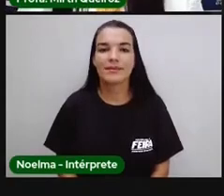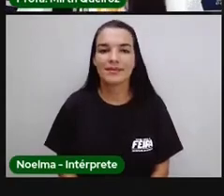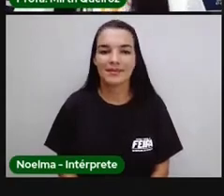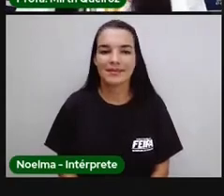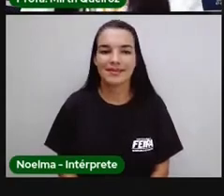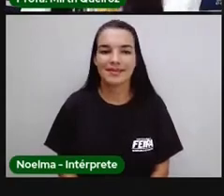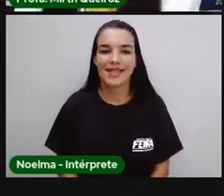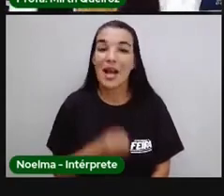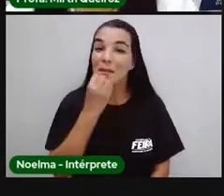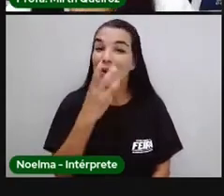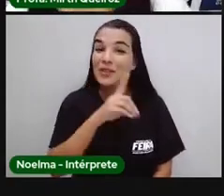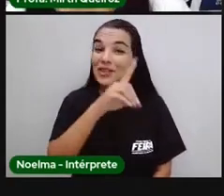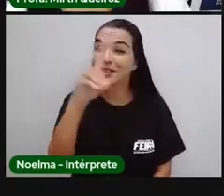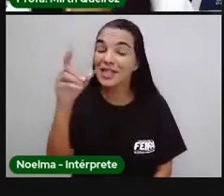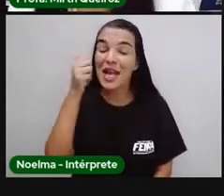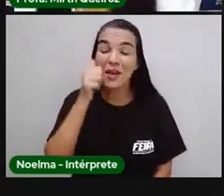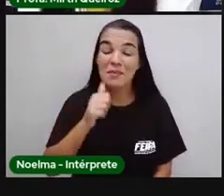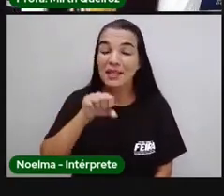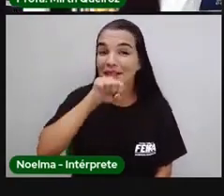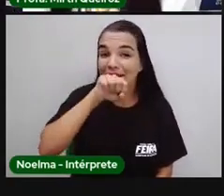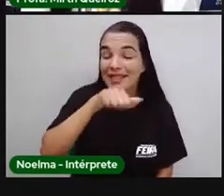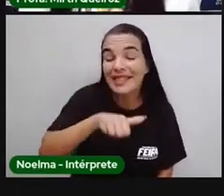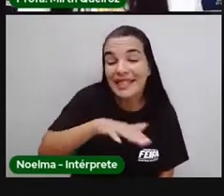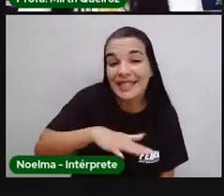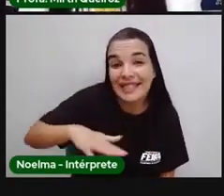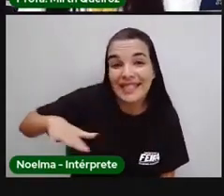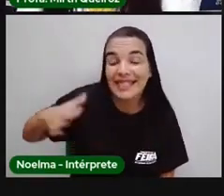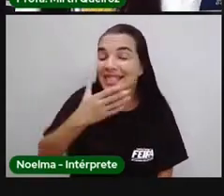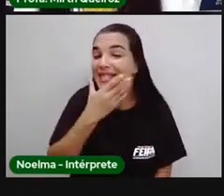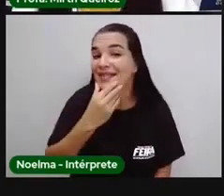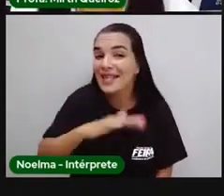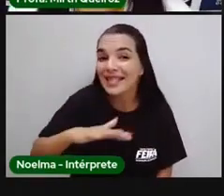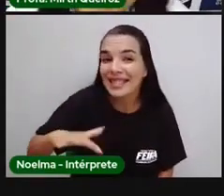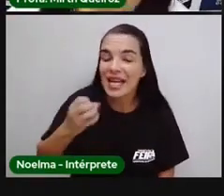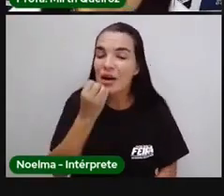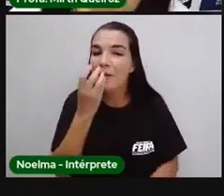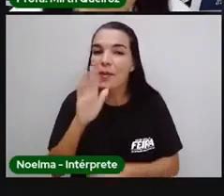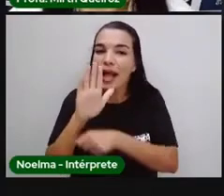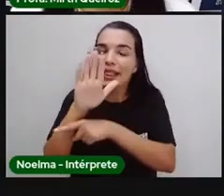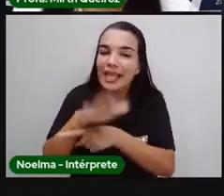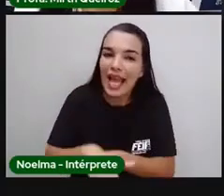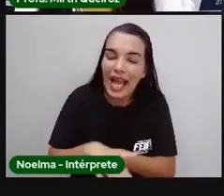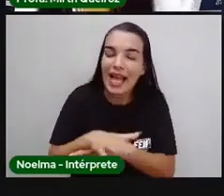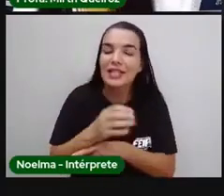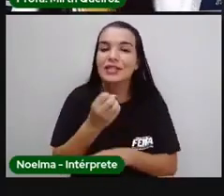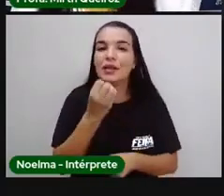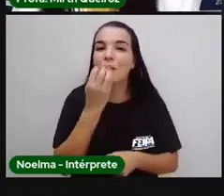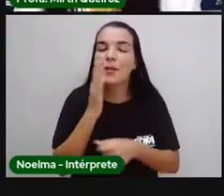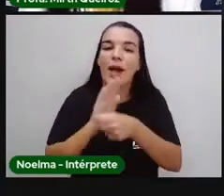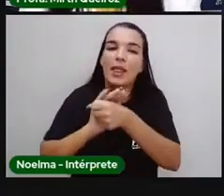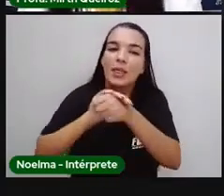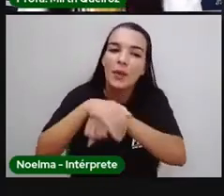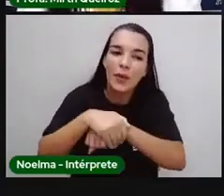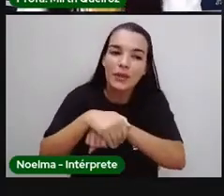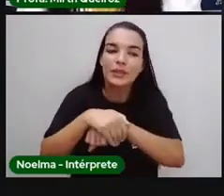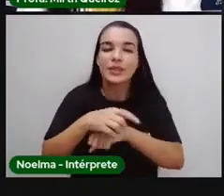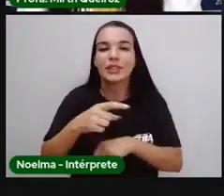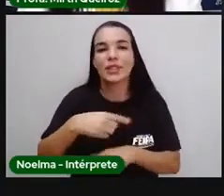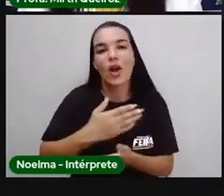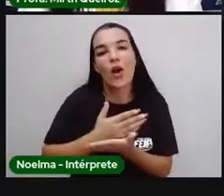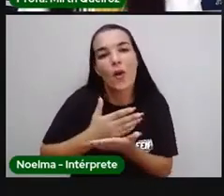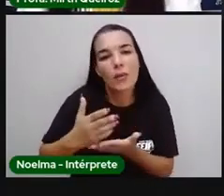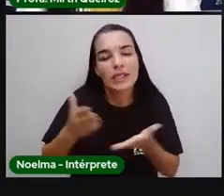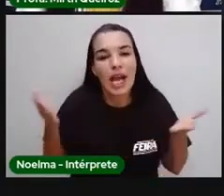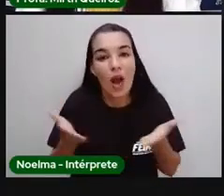Bom dia, meninos e meninas. Boa tarde, boa noite. Nós vamos começar